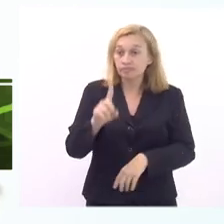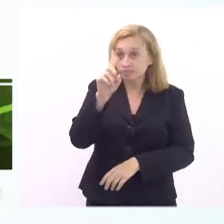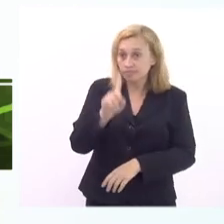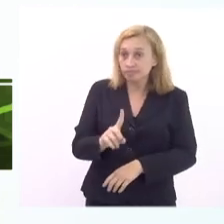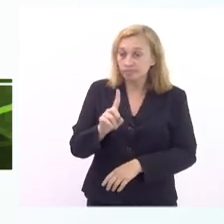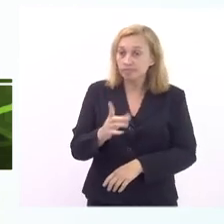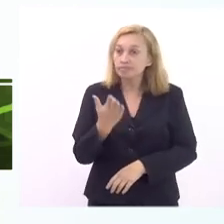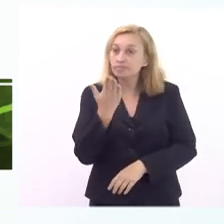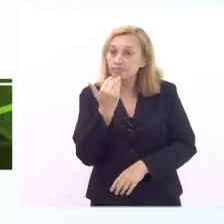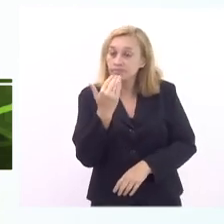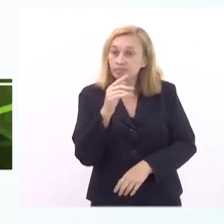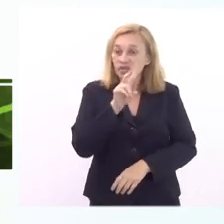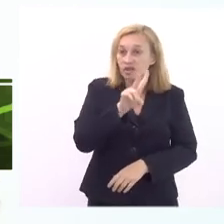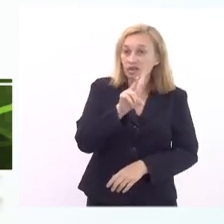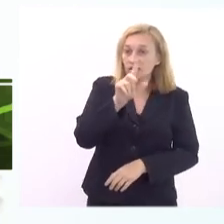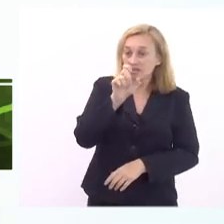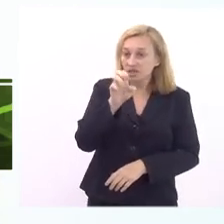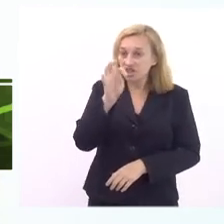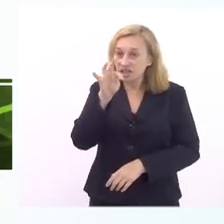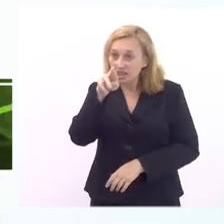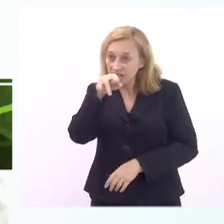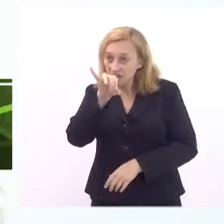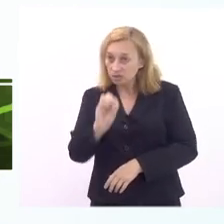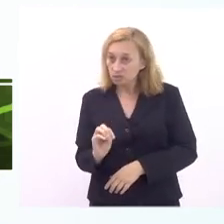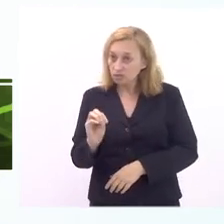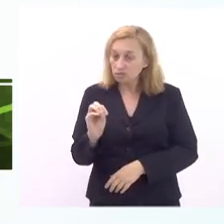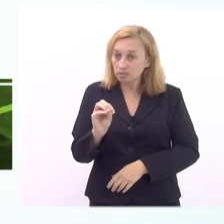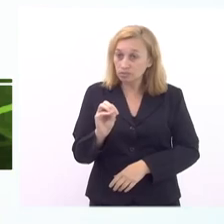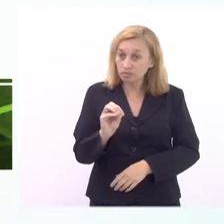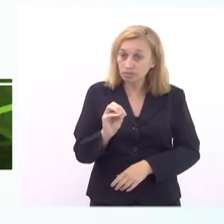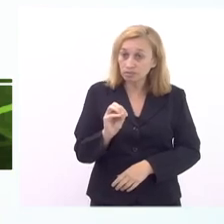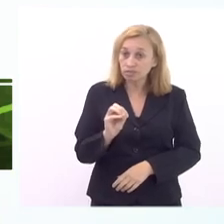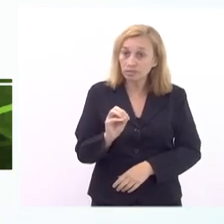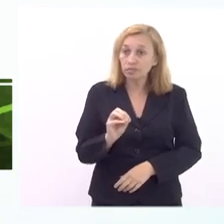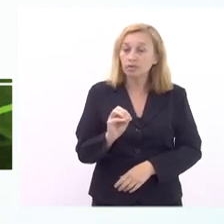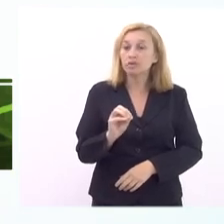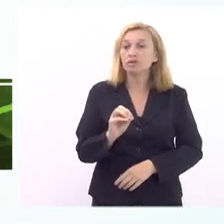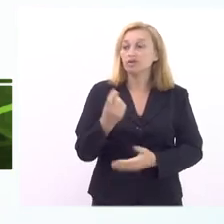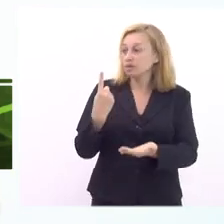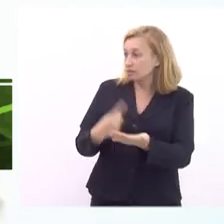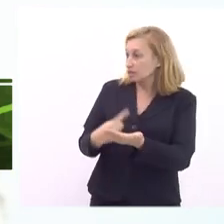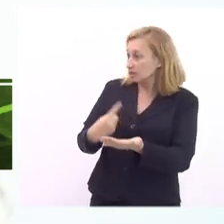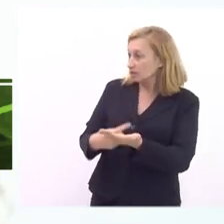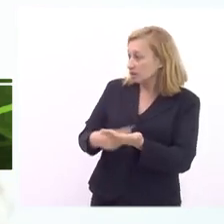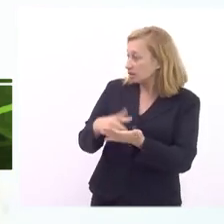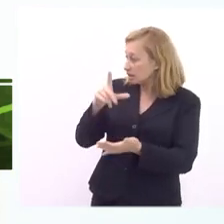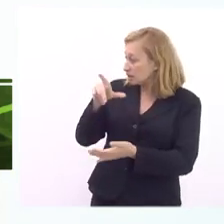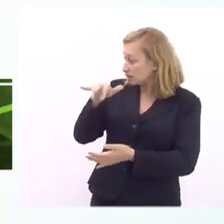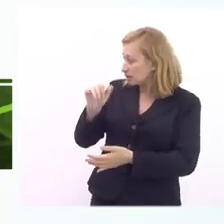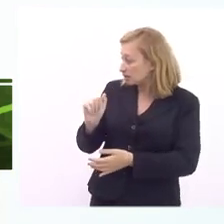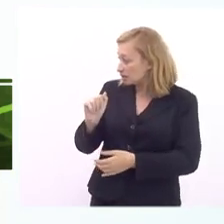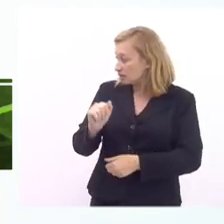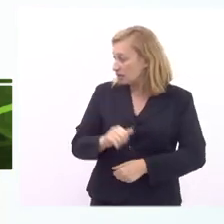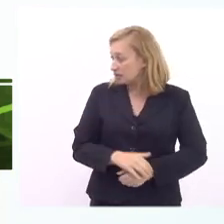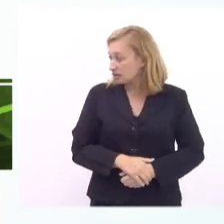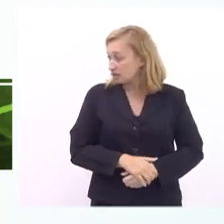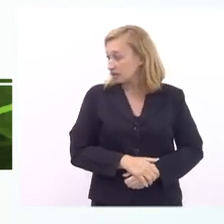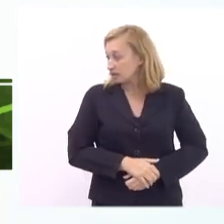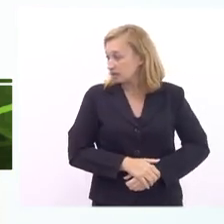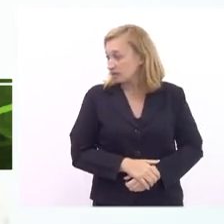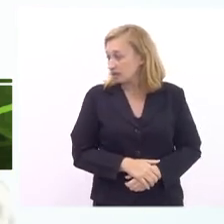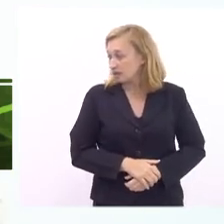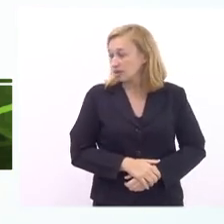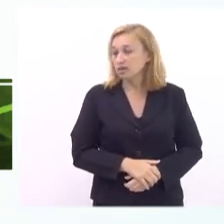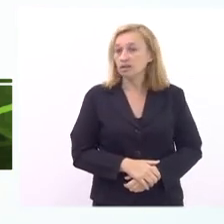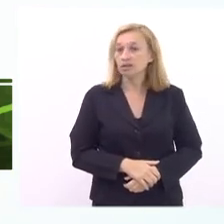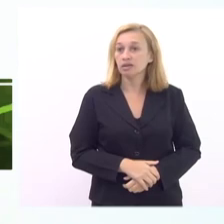cardápio vegetariano Lívia peça sua atenção sobre isso a gente pode marcar uma reunião sobre isso porque o aluno que faz opção vegetariana se a gente não tem